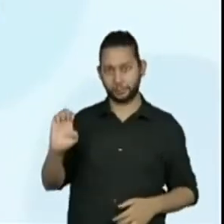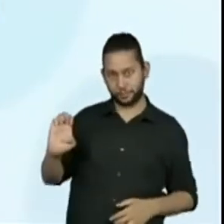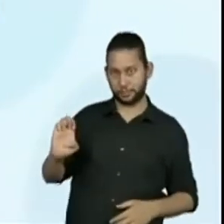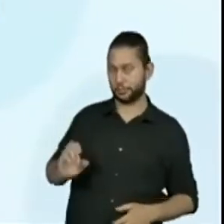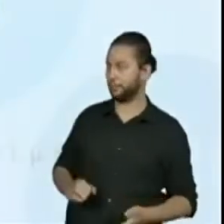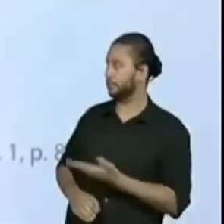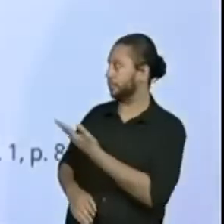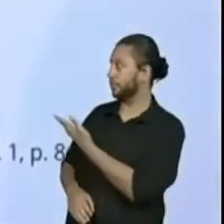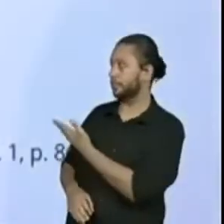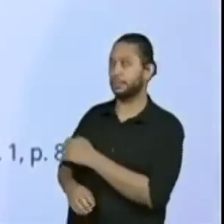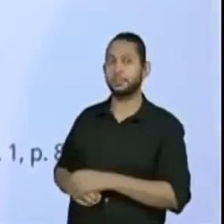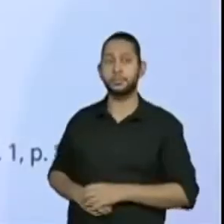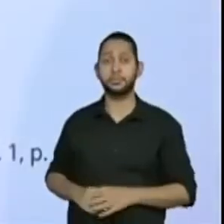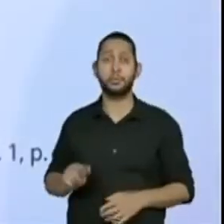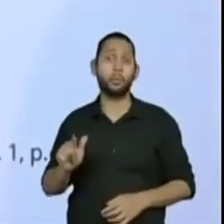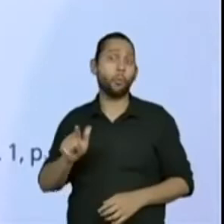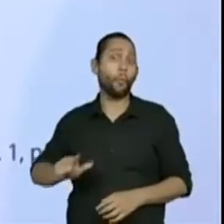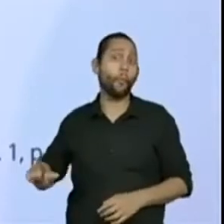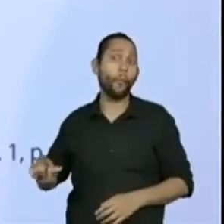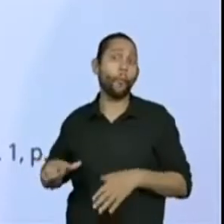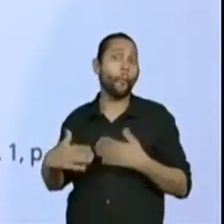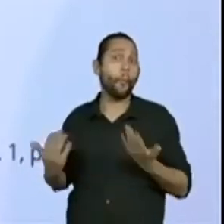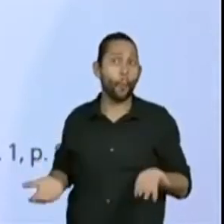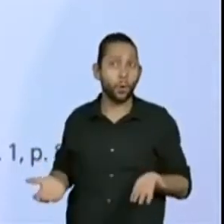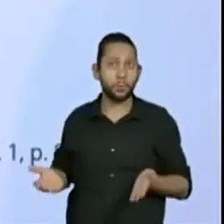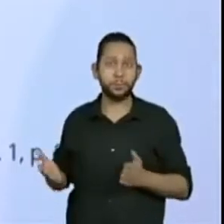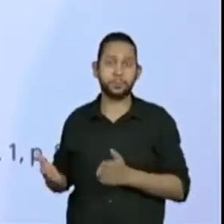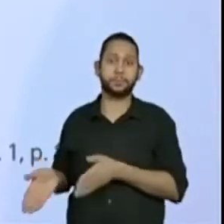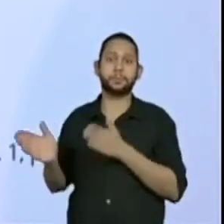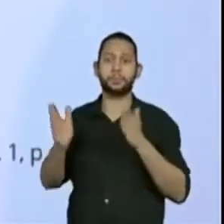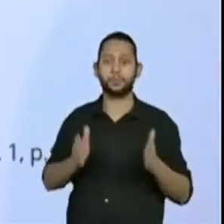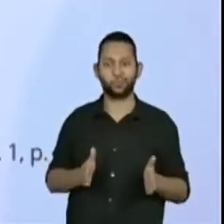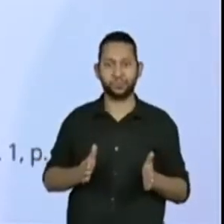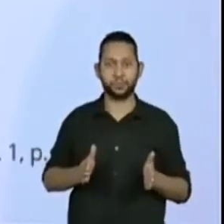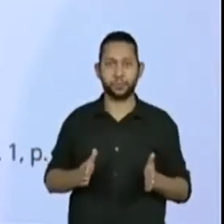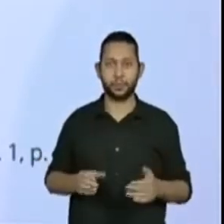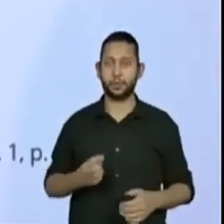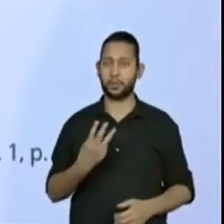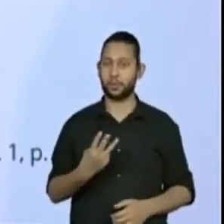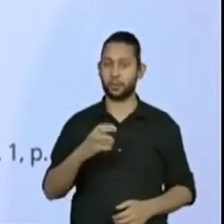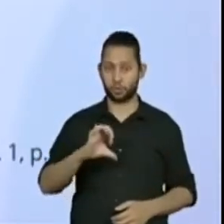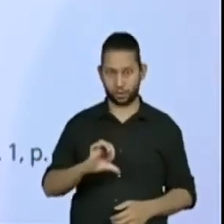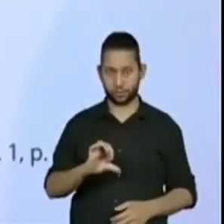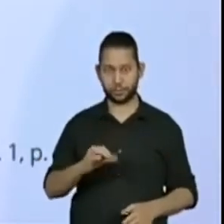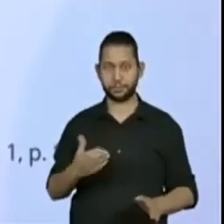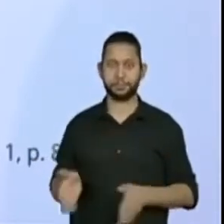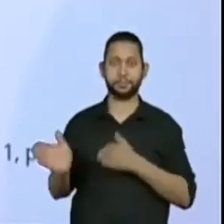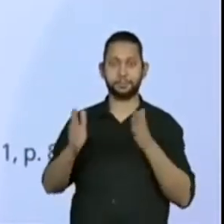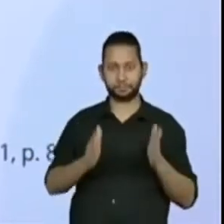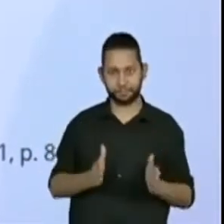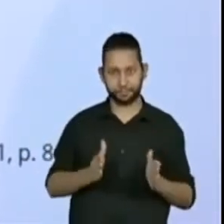Nós temos a primeira parte vazia. Certo? E aí a gente tem 39,